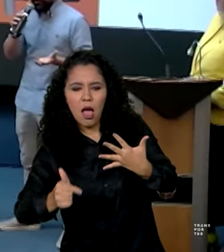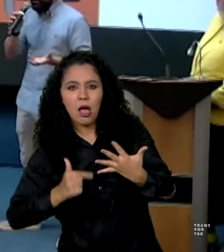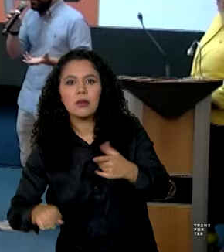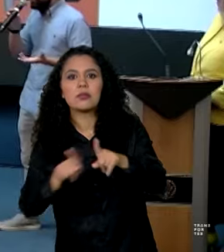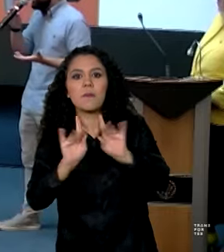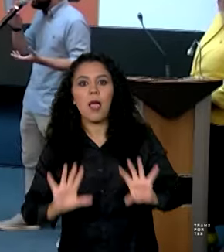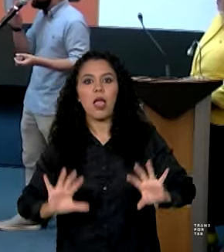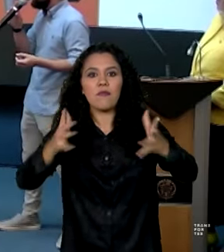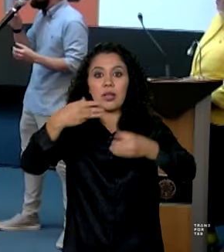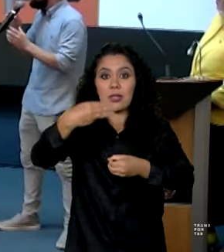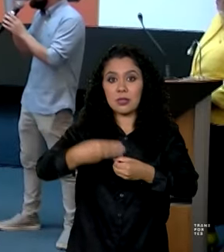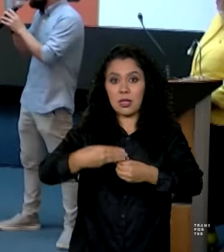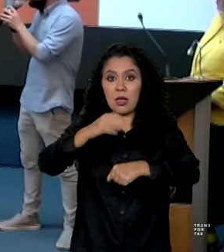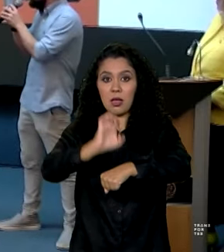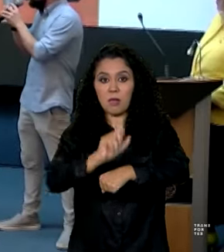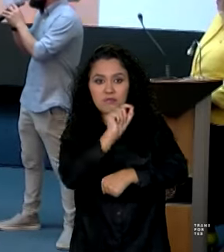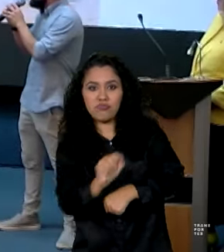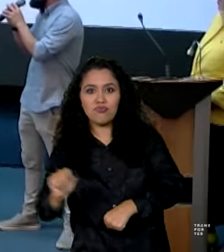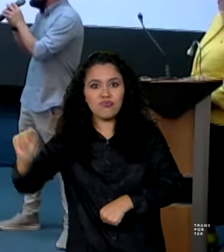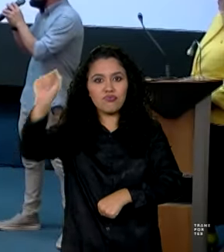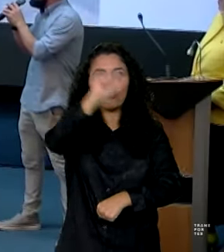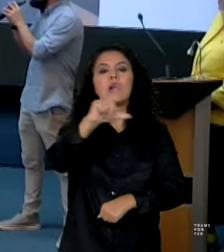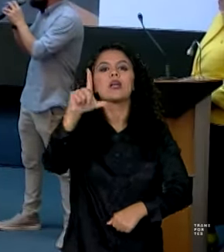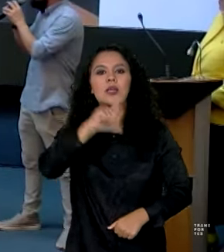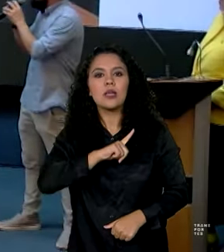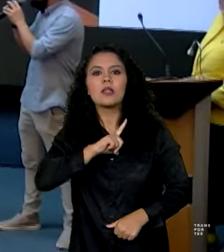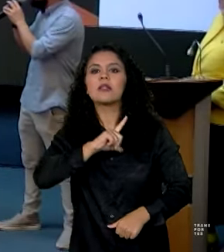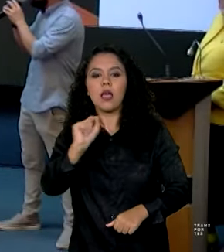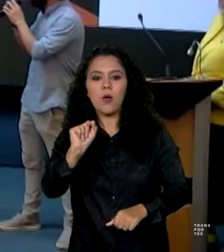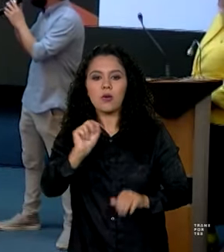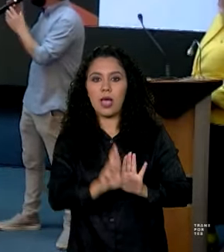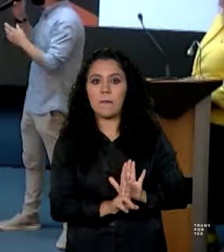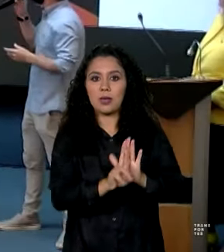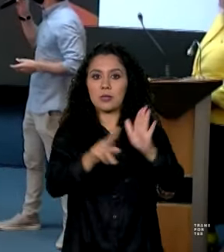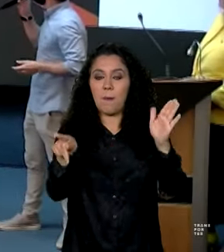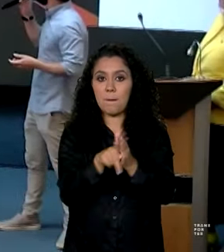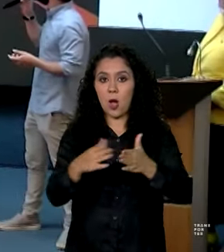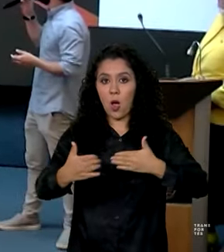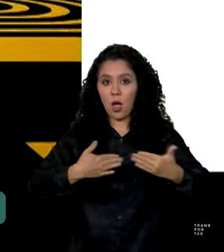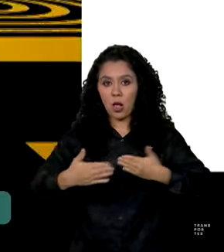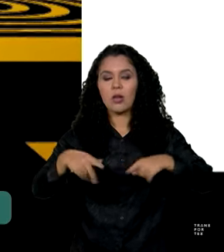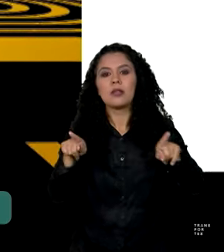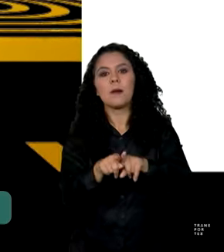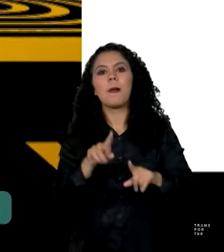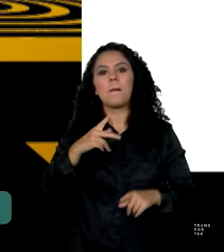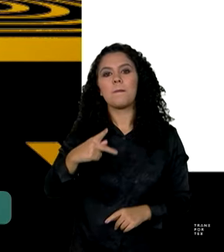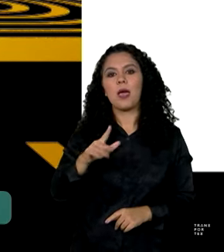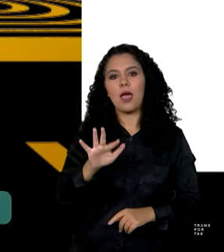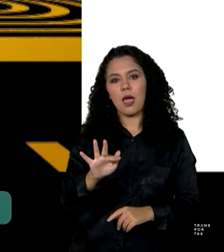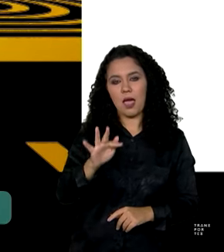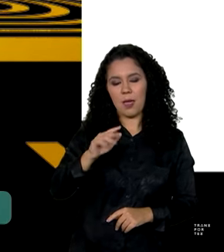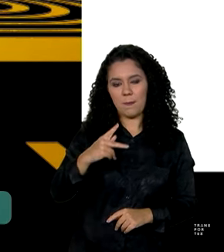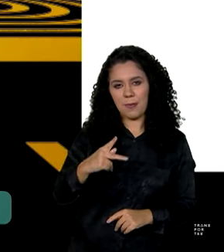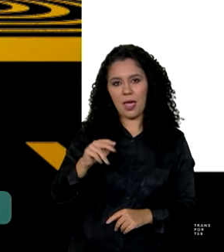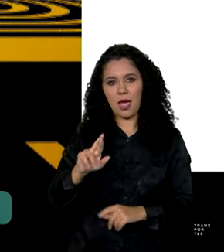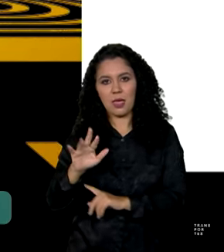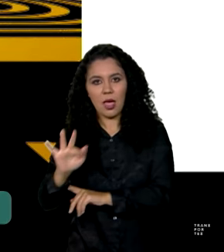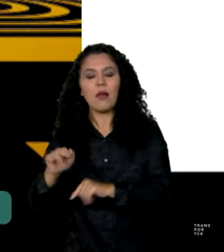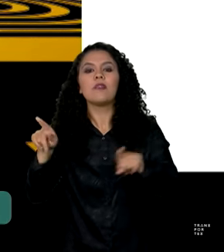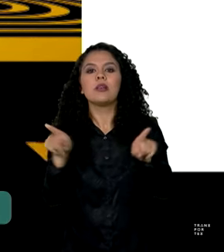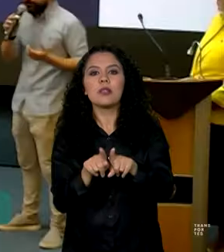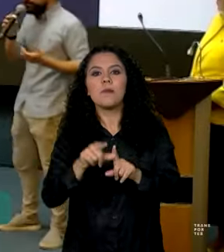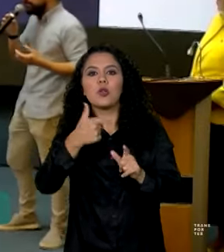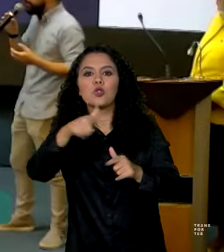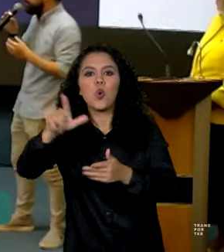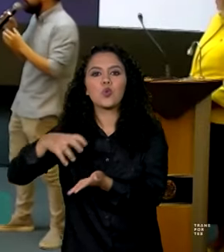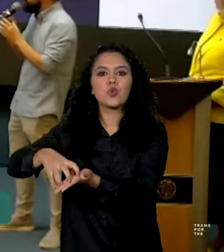estados e municípios, com a participação dos DETRANS, da Polícia Rodoviária Federal e de outros órgãos do Sistema Nacional de